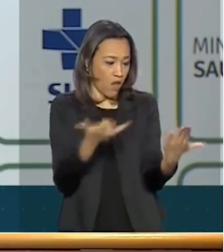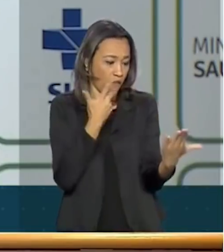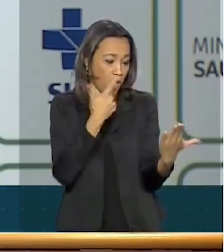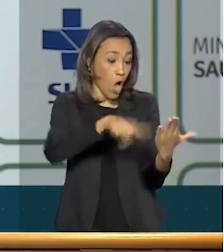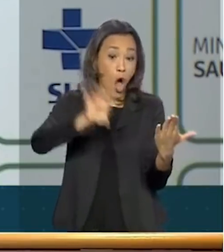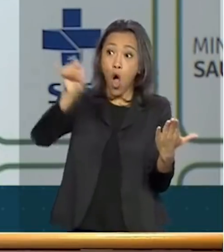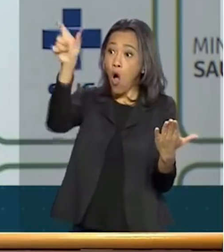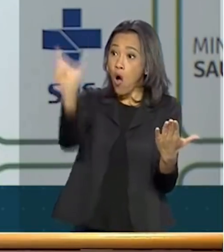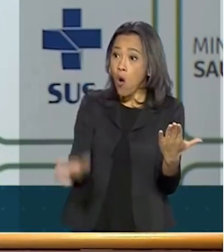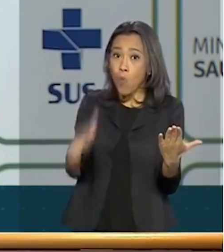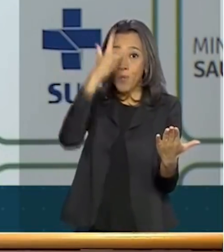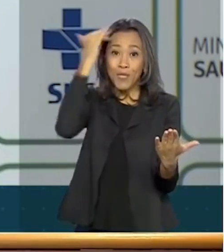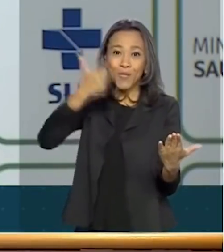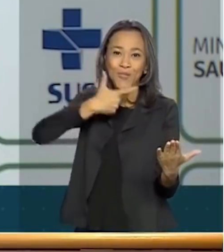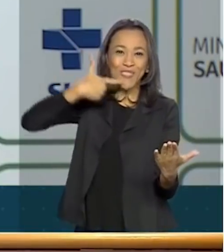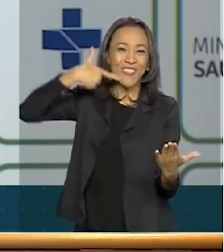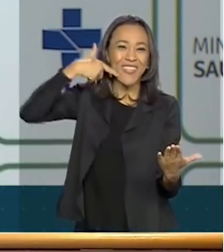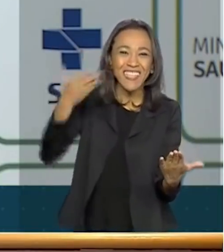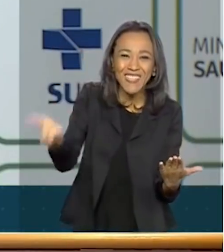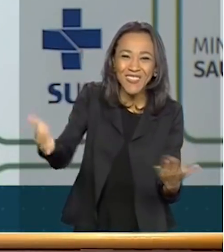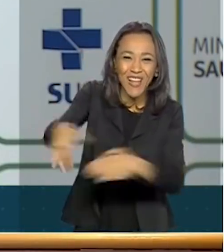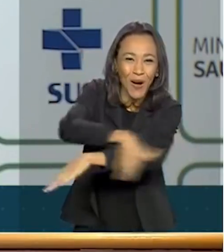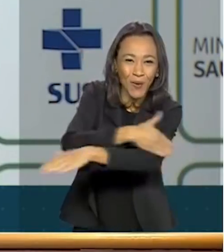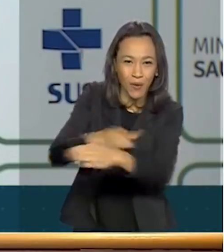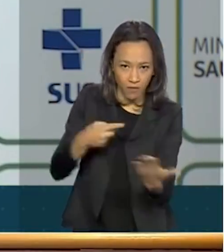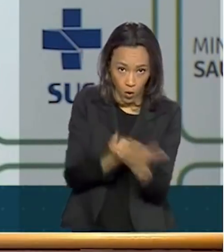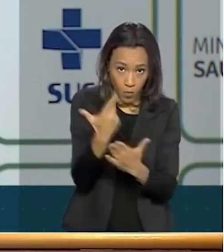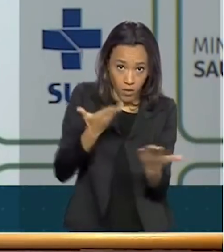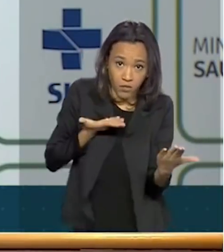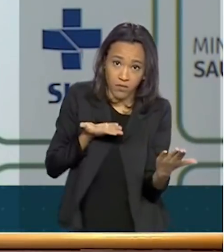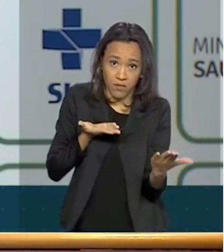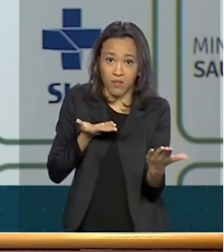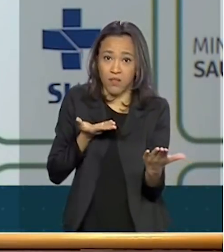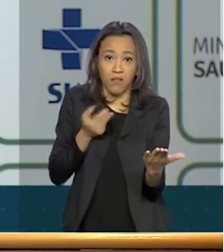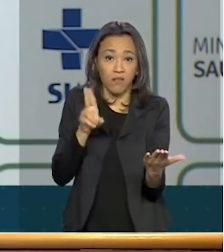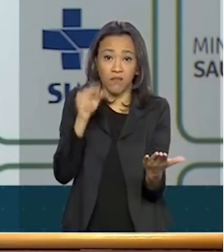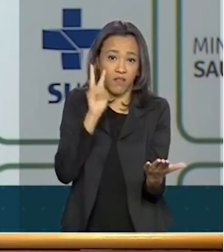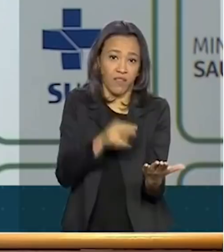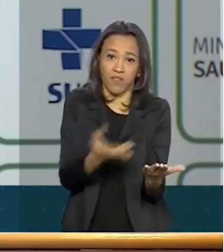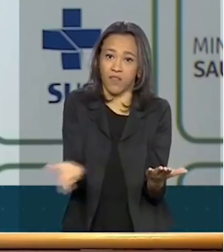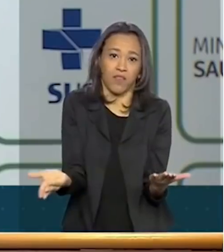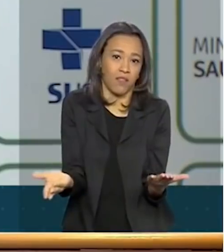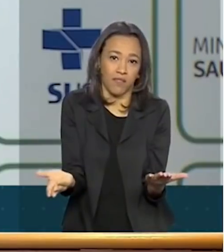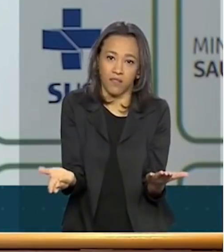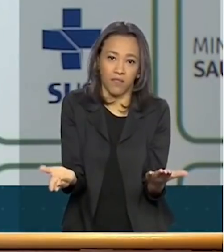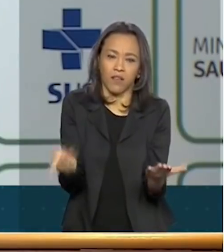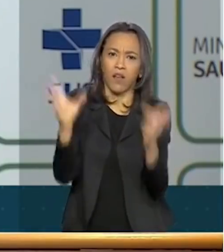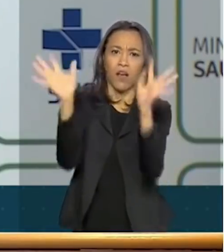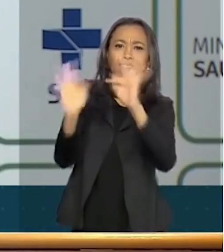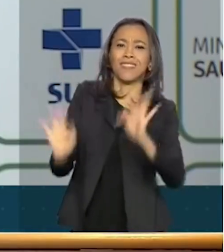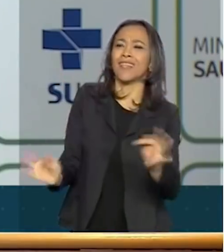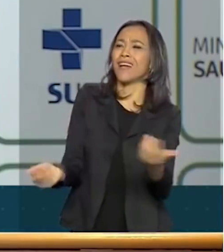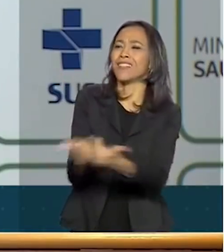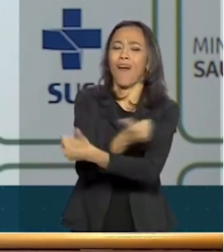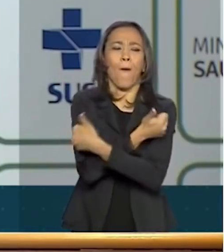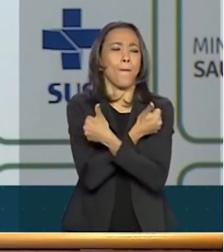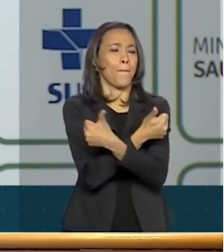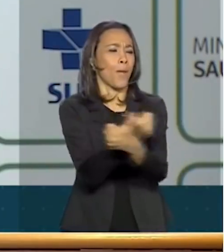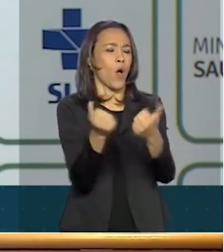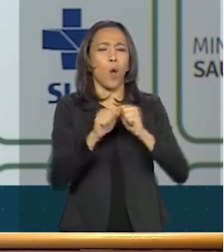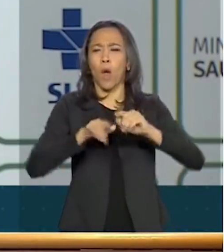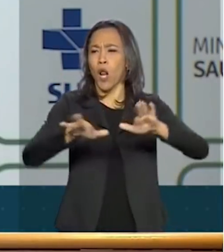uma pessoa estava sorrindo hoje na rua. Nunca você vai ver, a felicidade está reinando aqui em